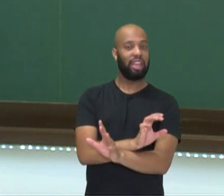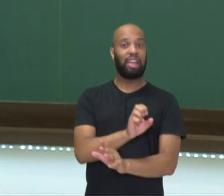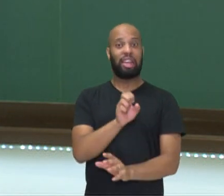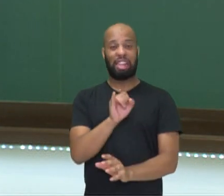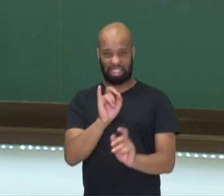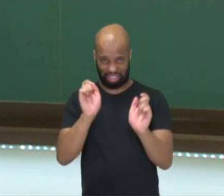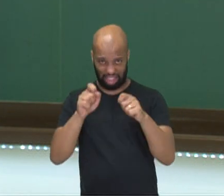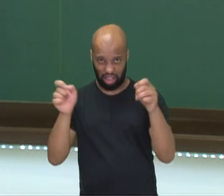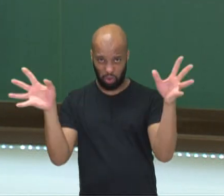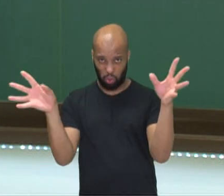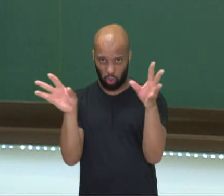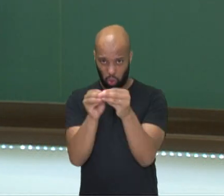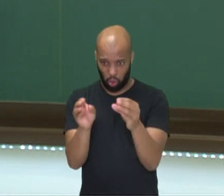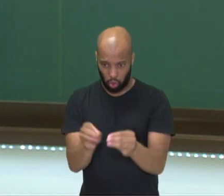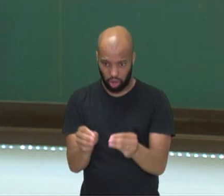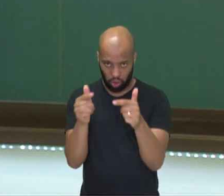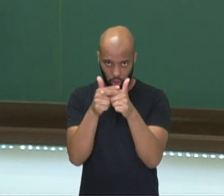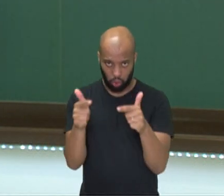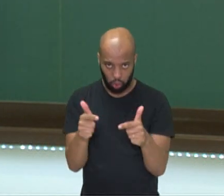possível simplificar, simplifica.